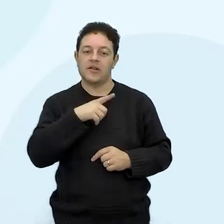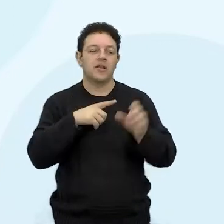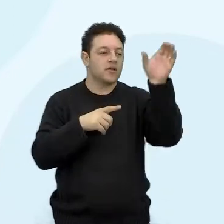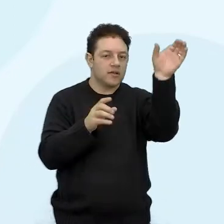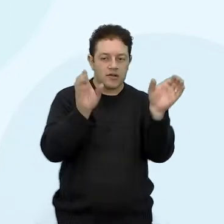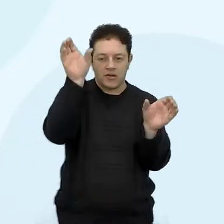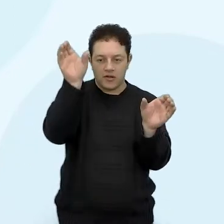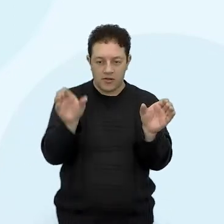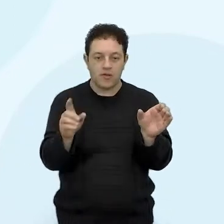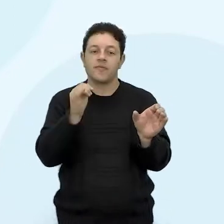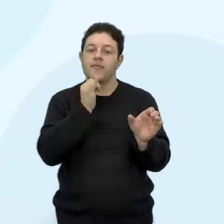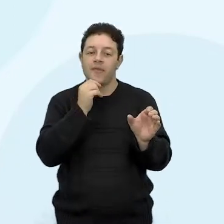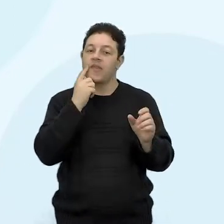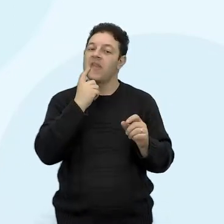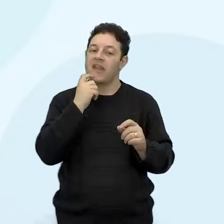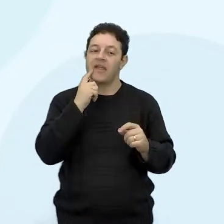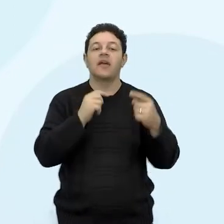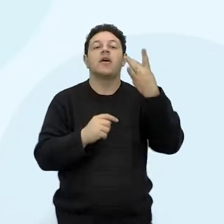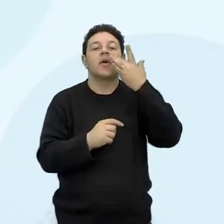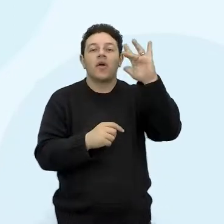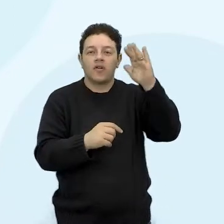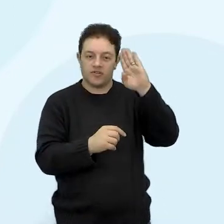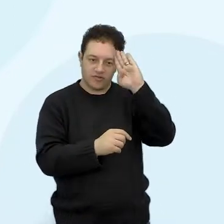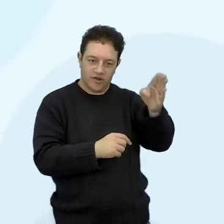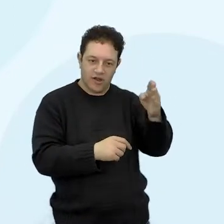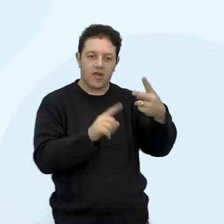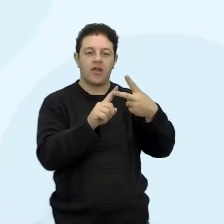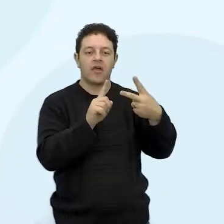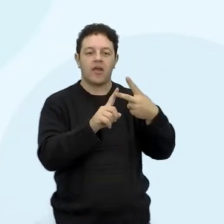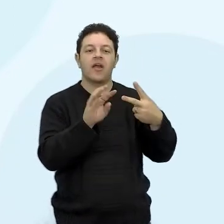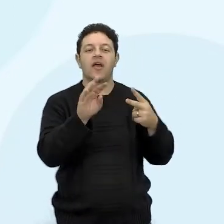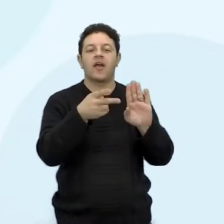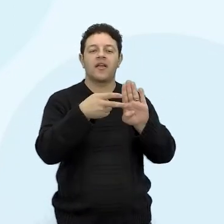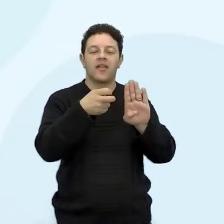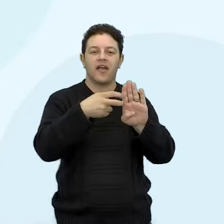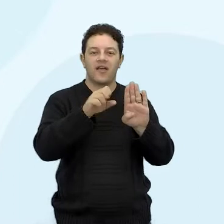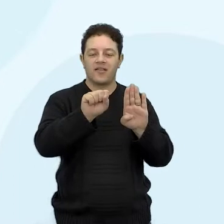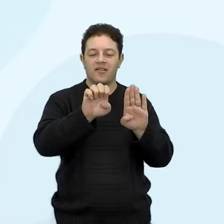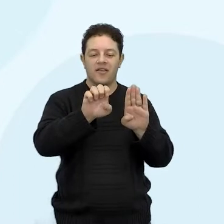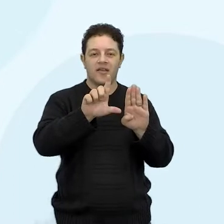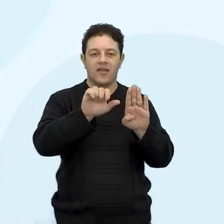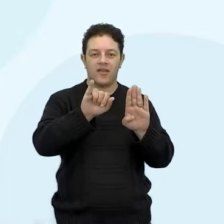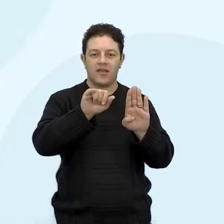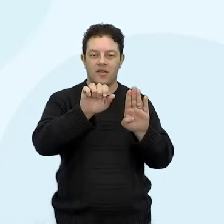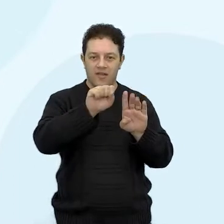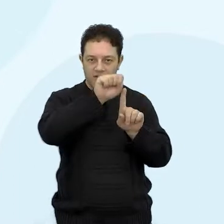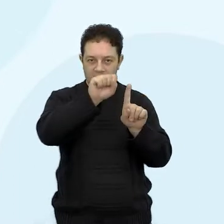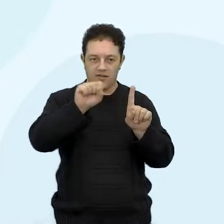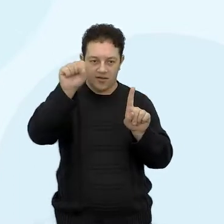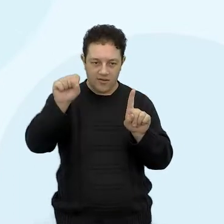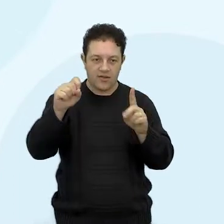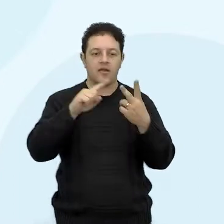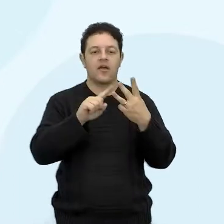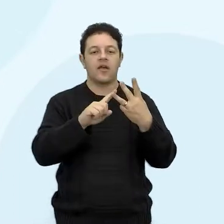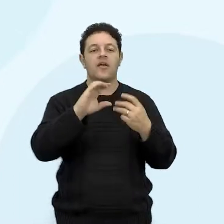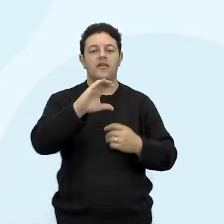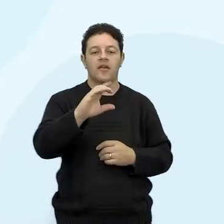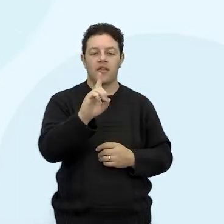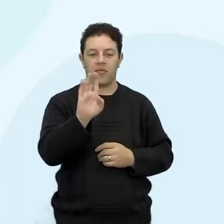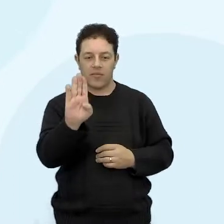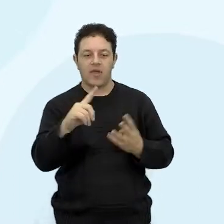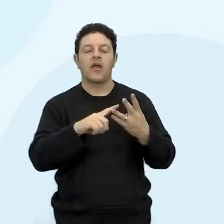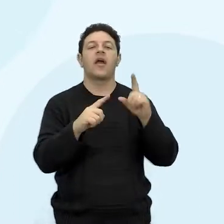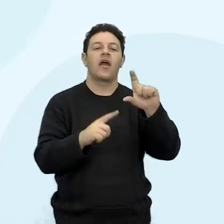de renda. O tesouro direto e a taxa selic, o CDB, o LC, o LCI